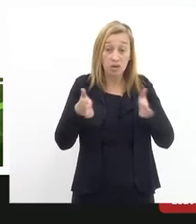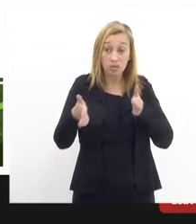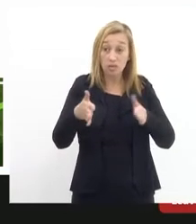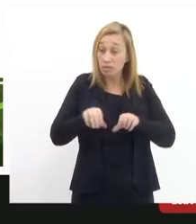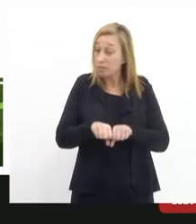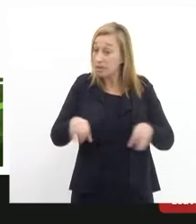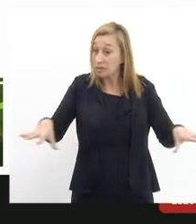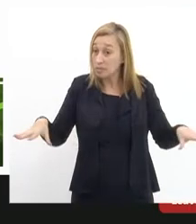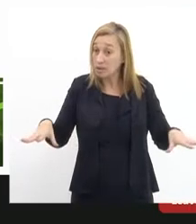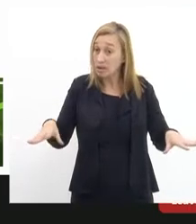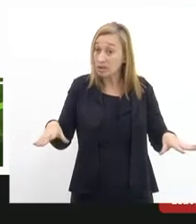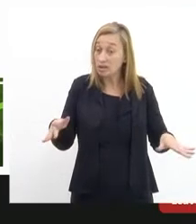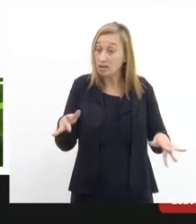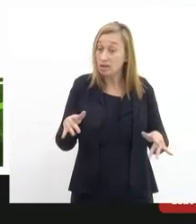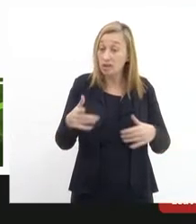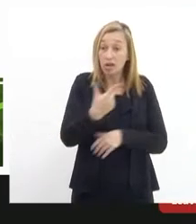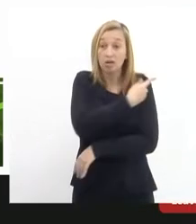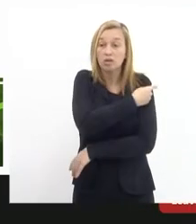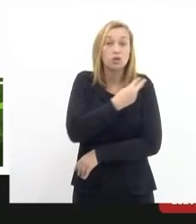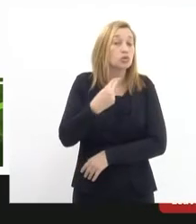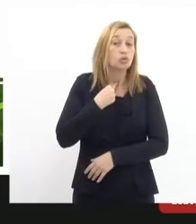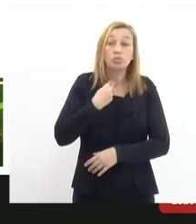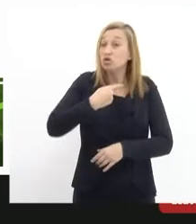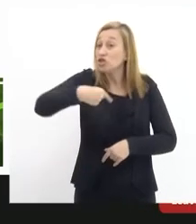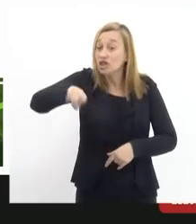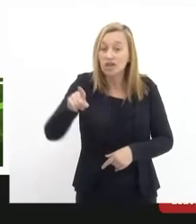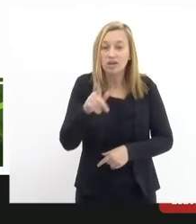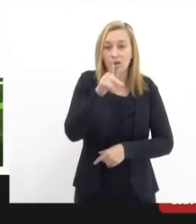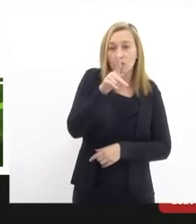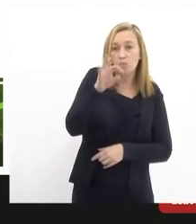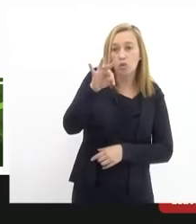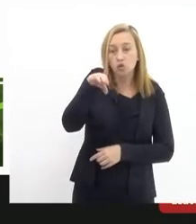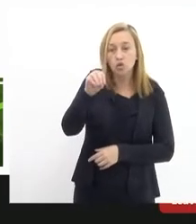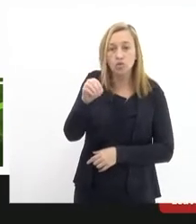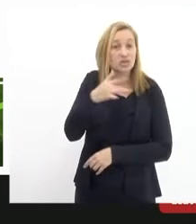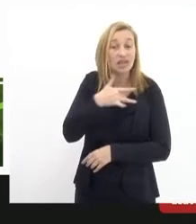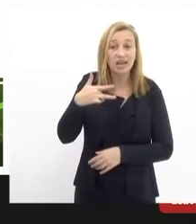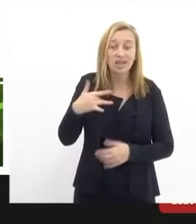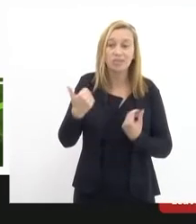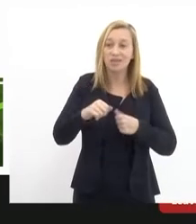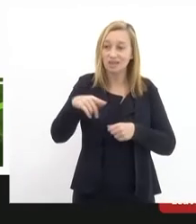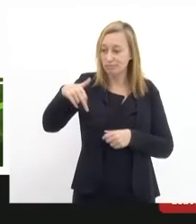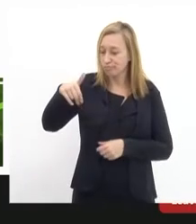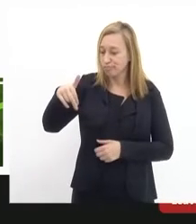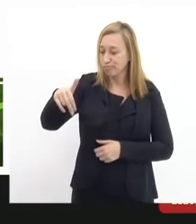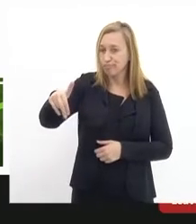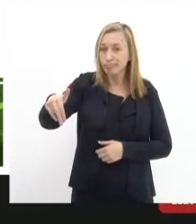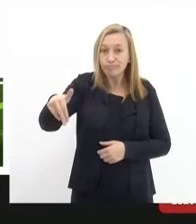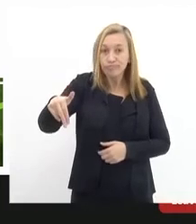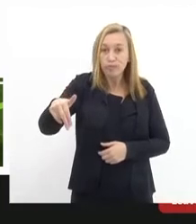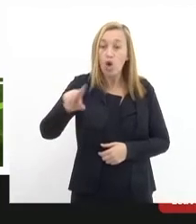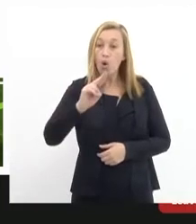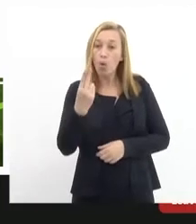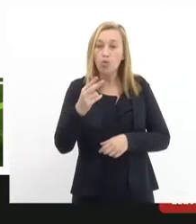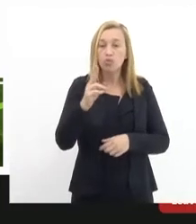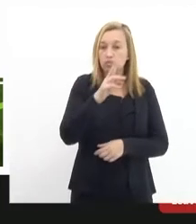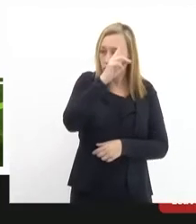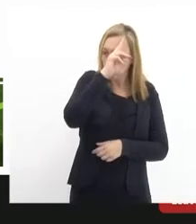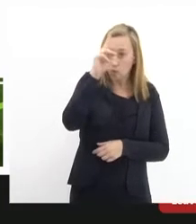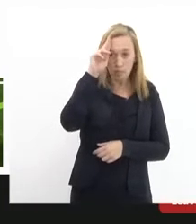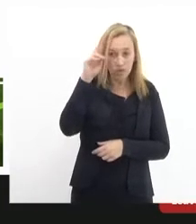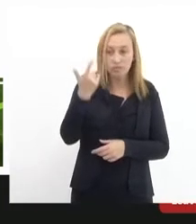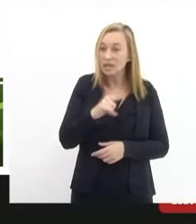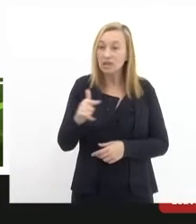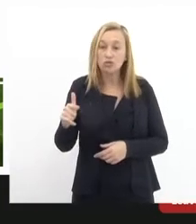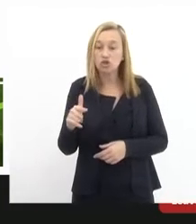vacinação as pessoas não podiam ir ao posto de saúde tinham que ir a pé ou então ir de Uber porque não